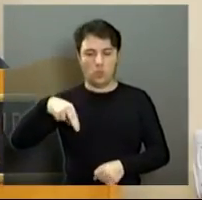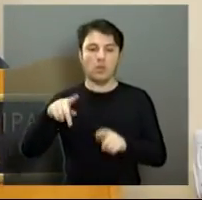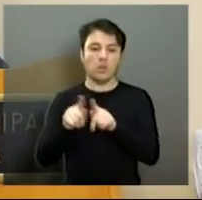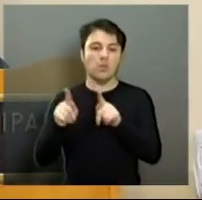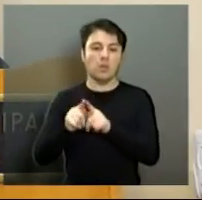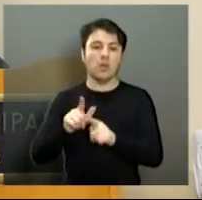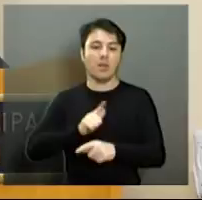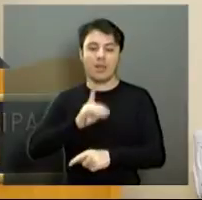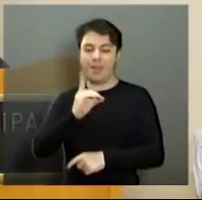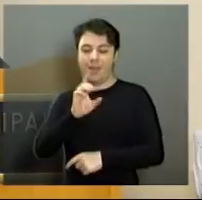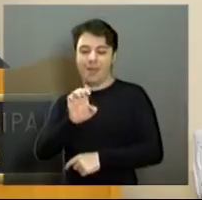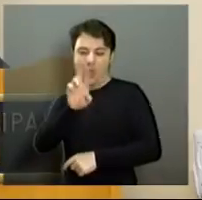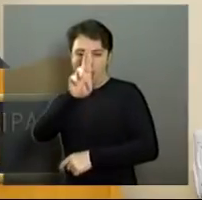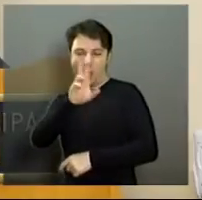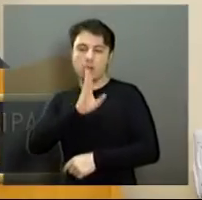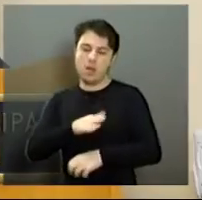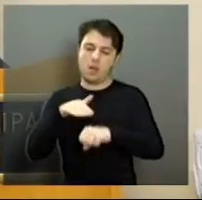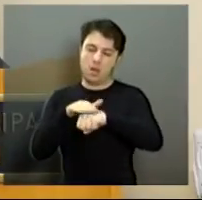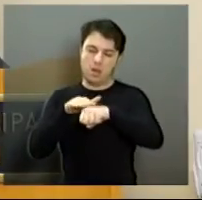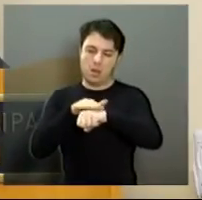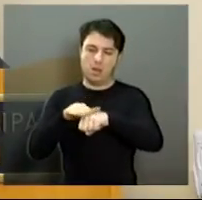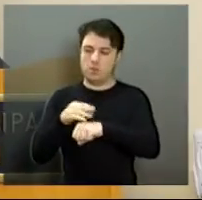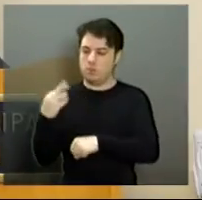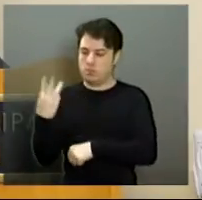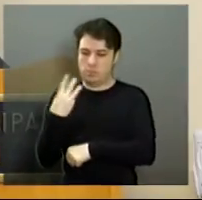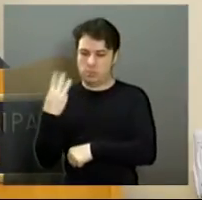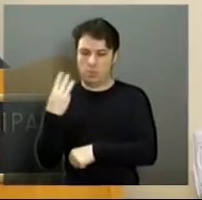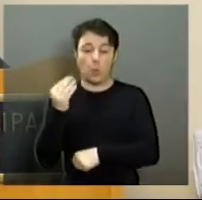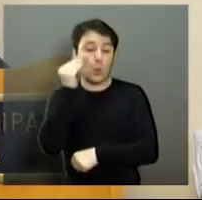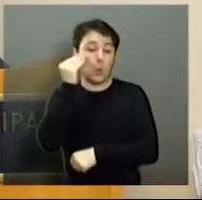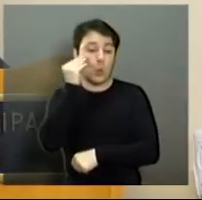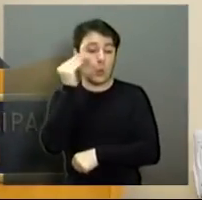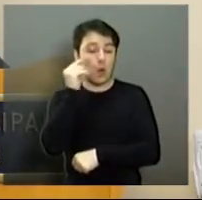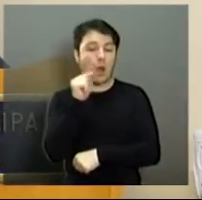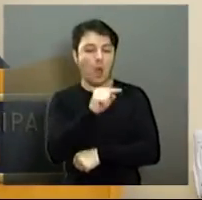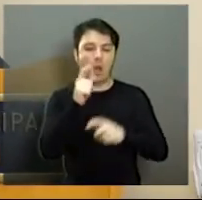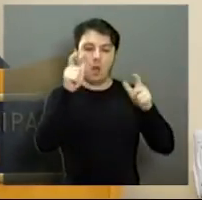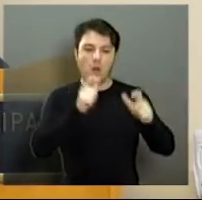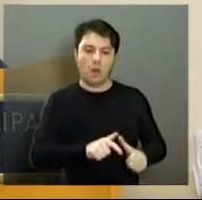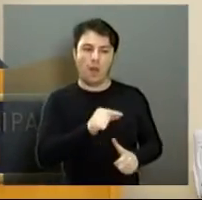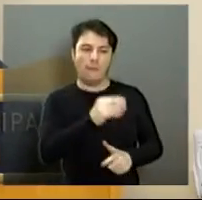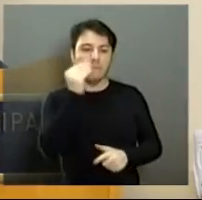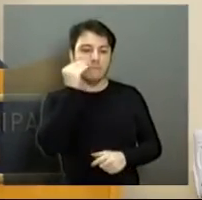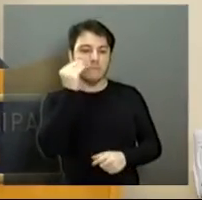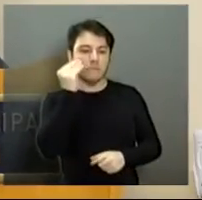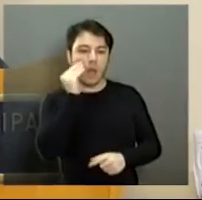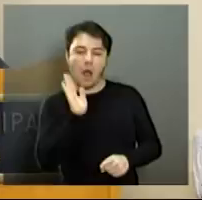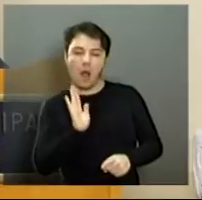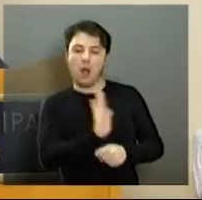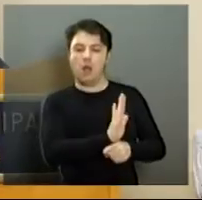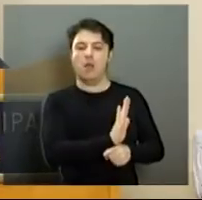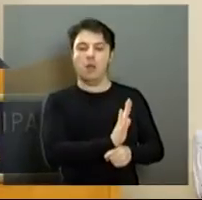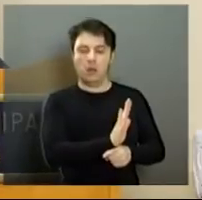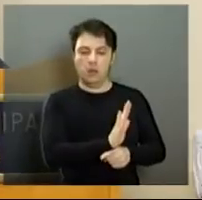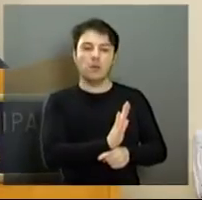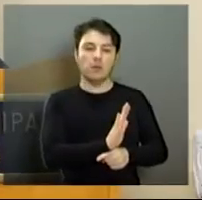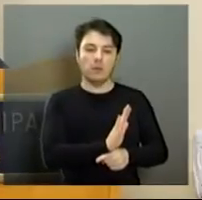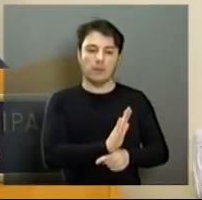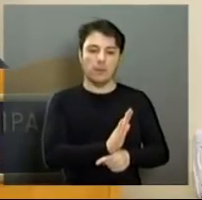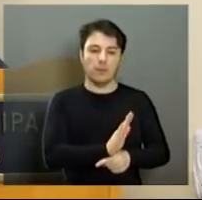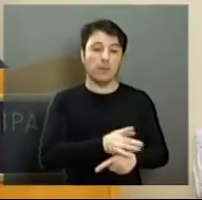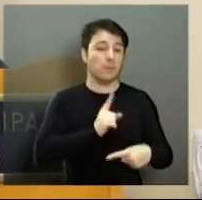ali, para já estar no local e estar tentando minimizar aquela situação ali. De momento,